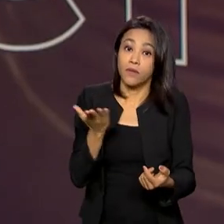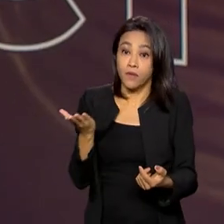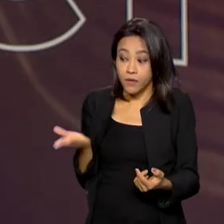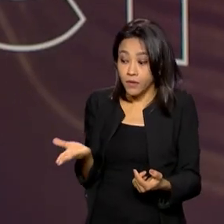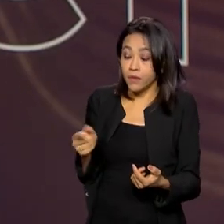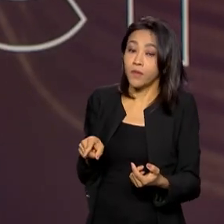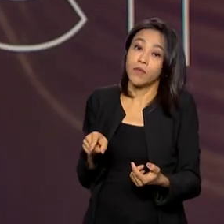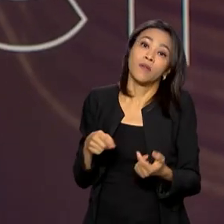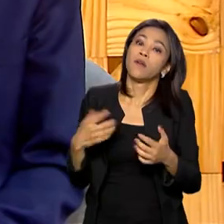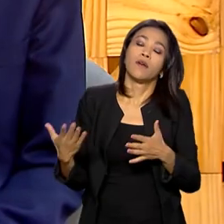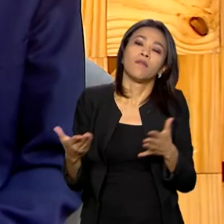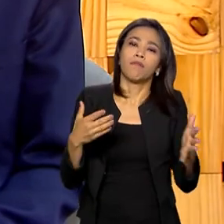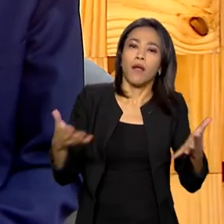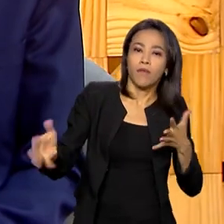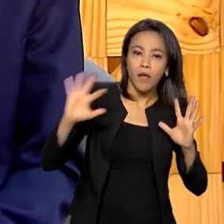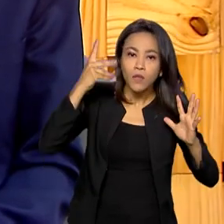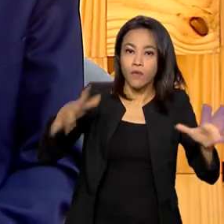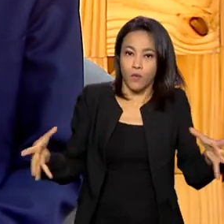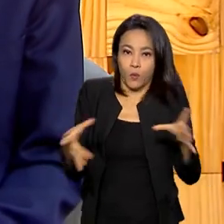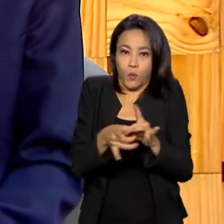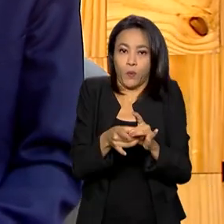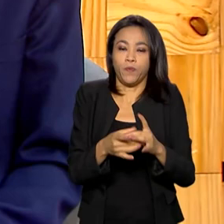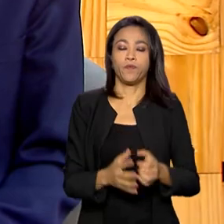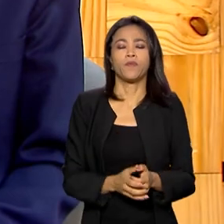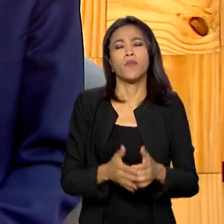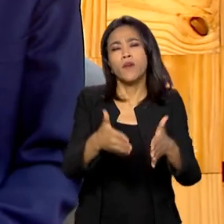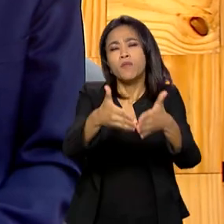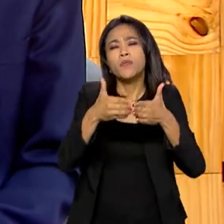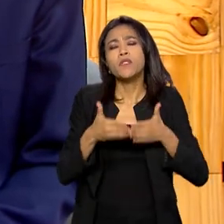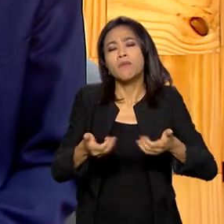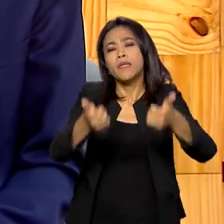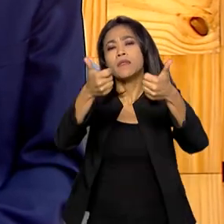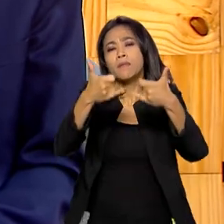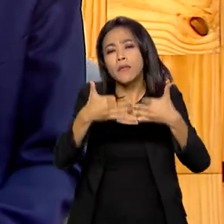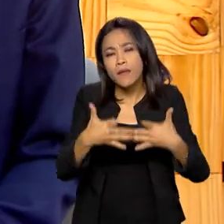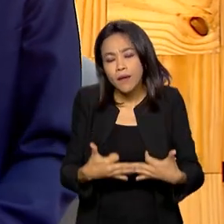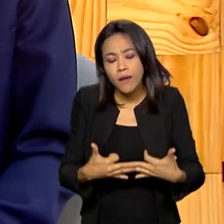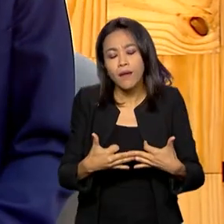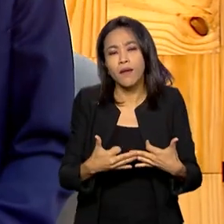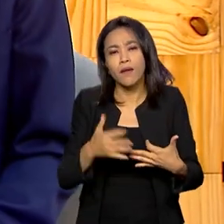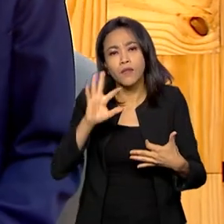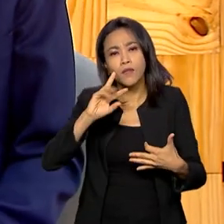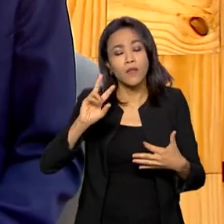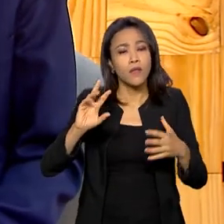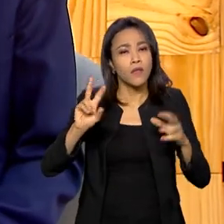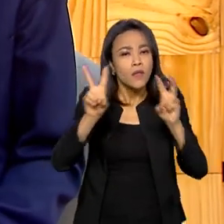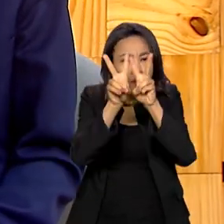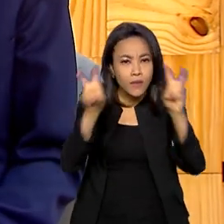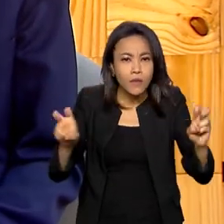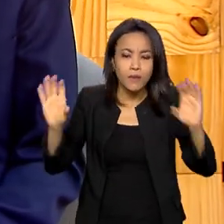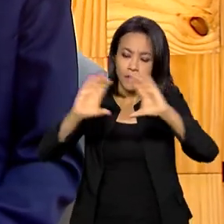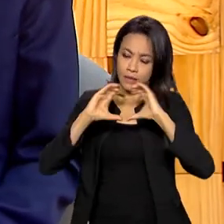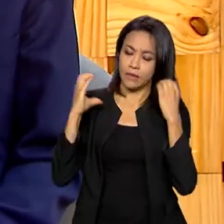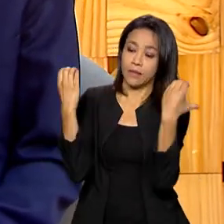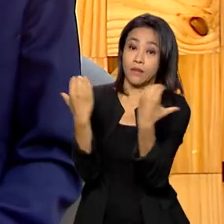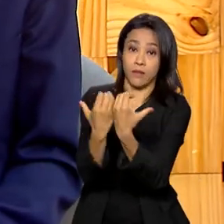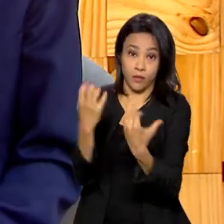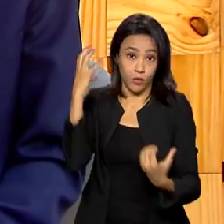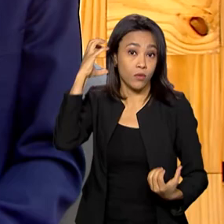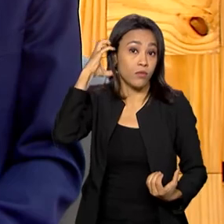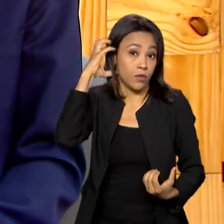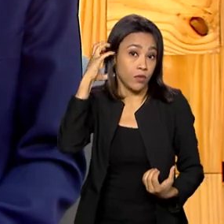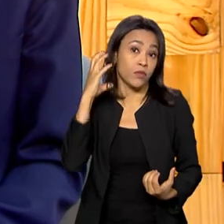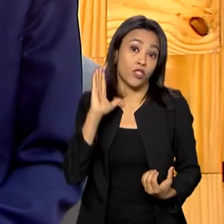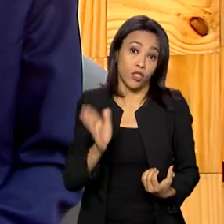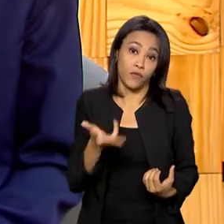Ministério das Comunicações. Agora eu vou lhe pedir para detalhar um pouquinho essa questão das rádios comunitárias que senhor mencionou aqui. A gente sabe que